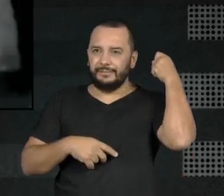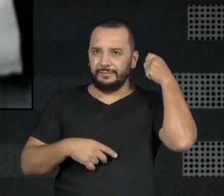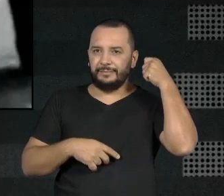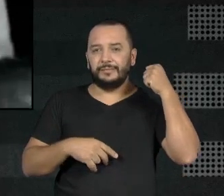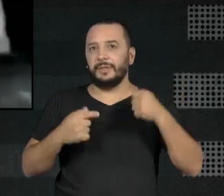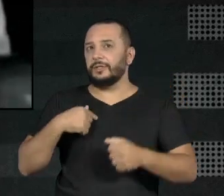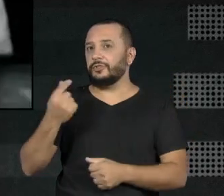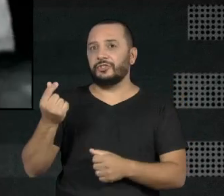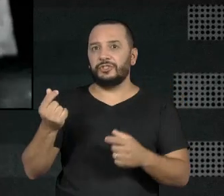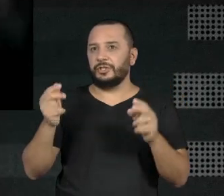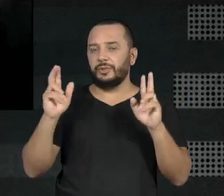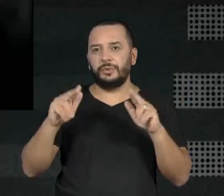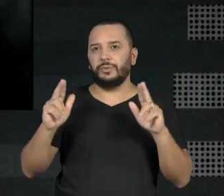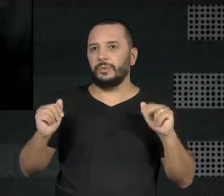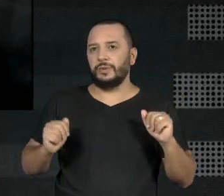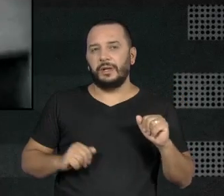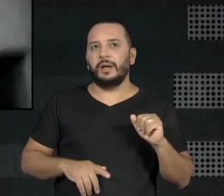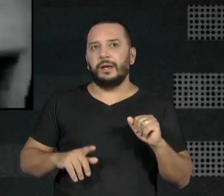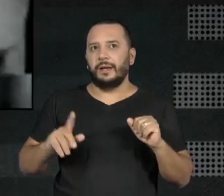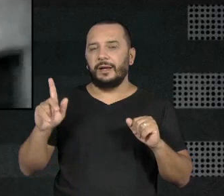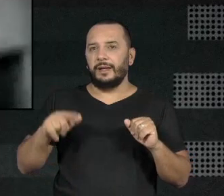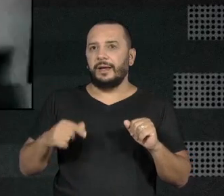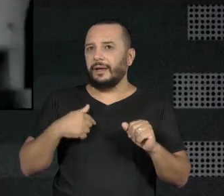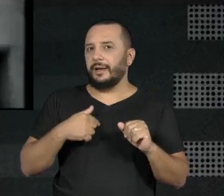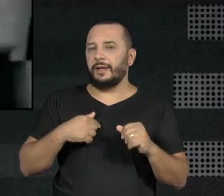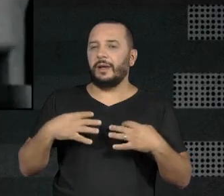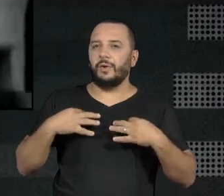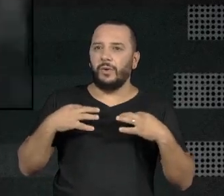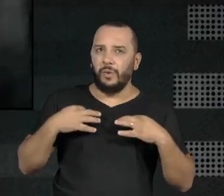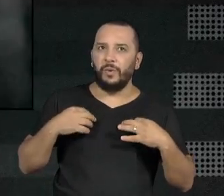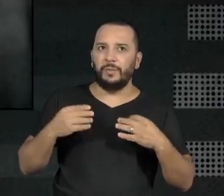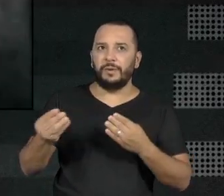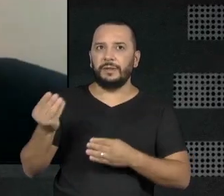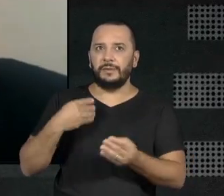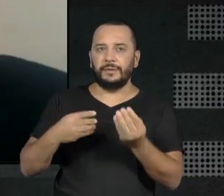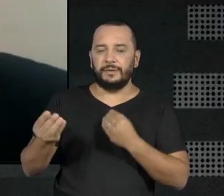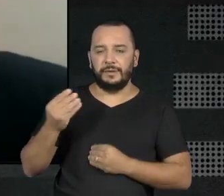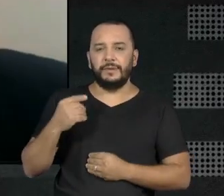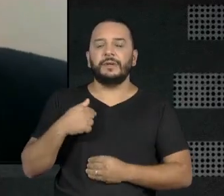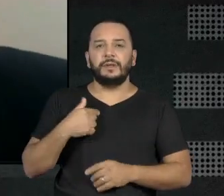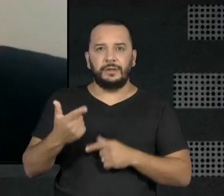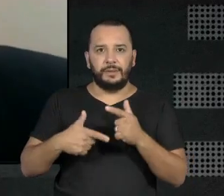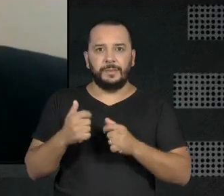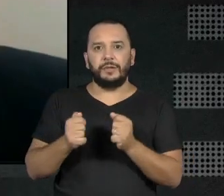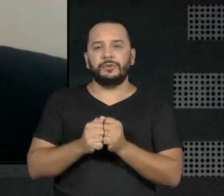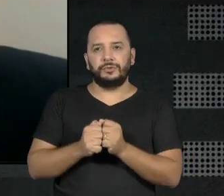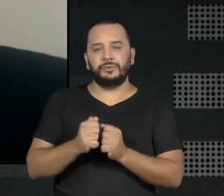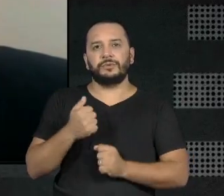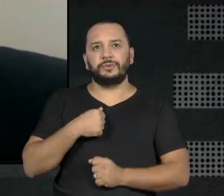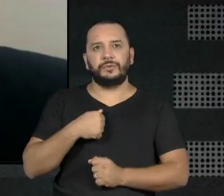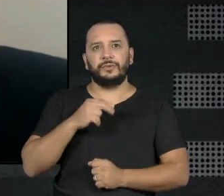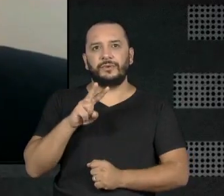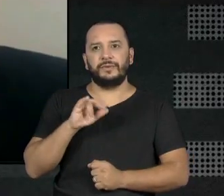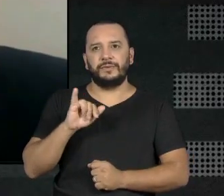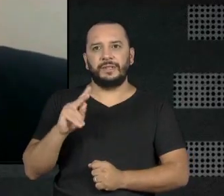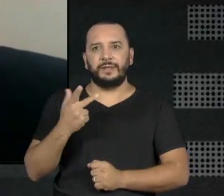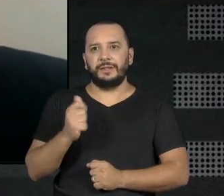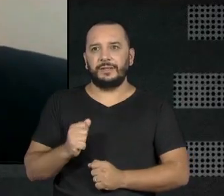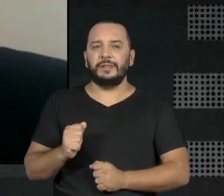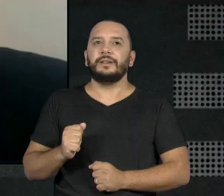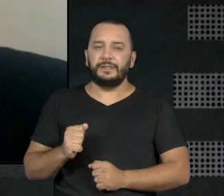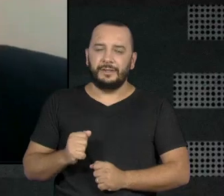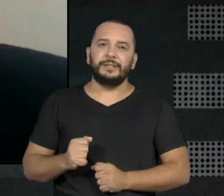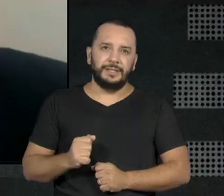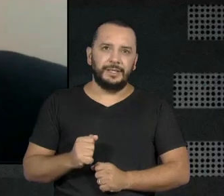dinheiro, era dinheirão. Eu queria fazer, trabalhar com a Vivinha, eles ficavam sentados na frente, o casal principal, o John Evans de